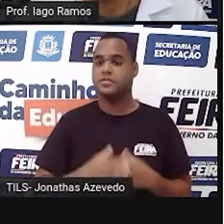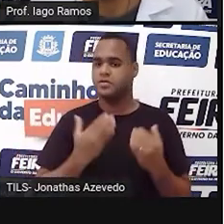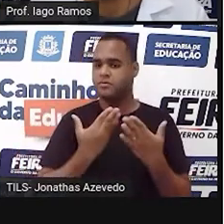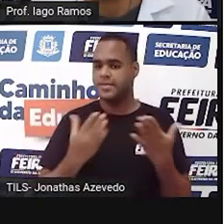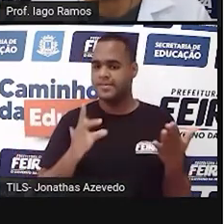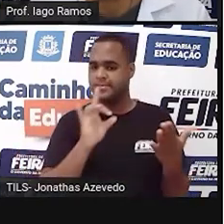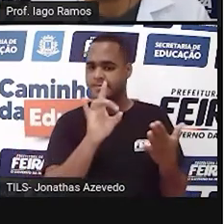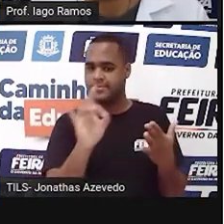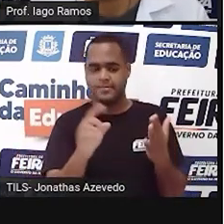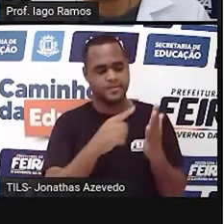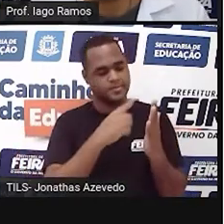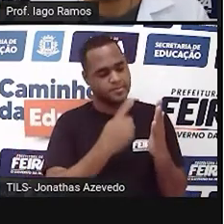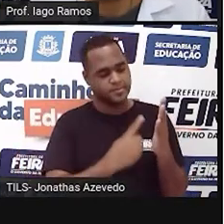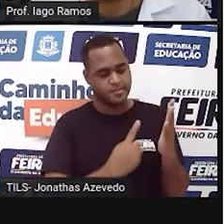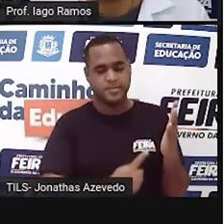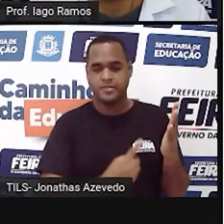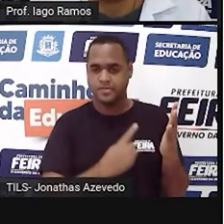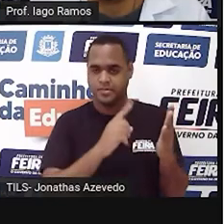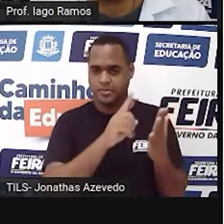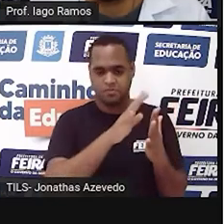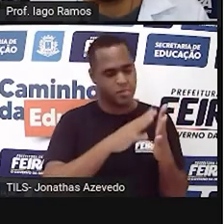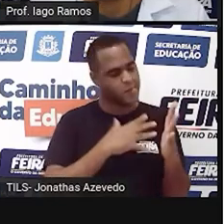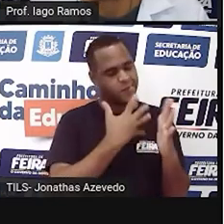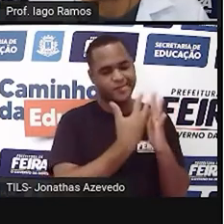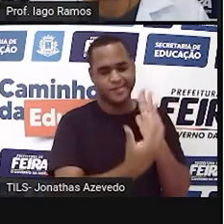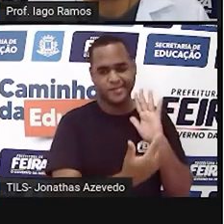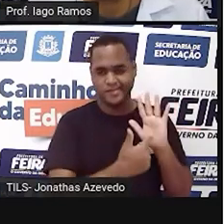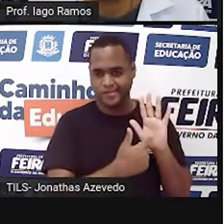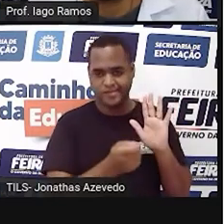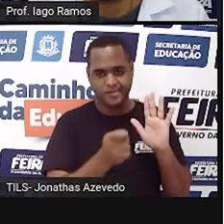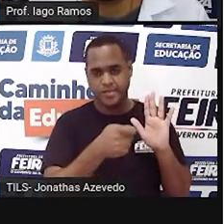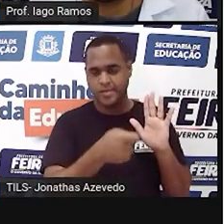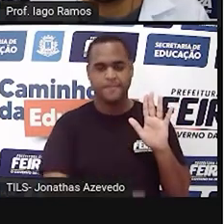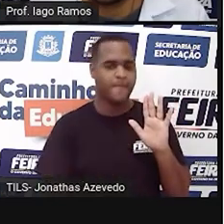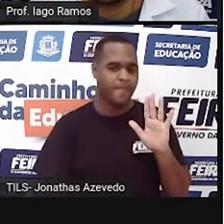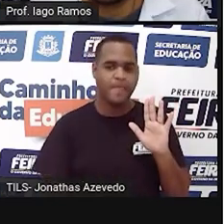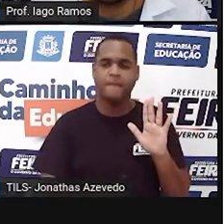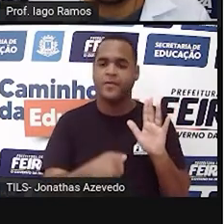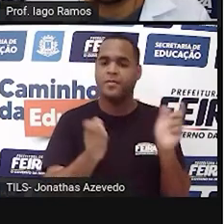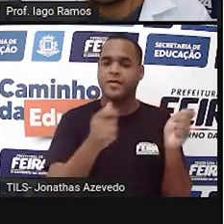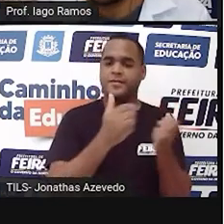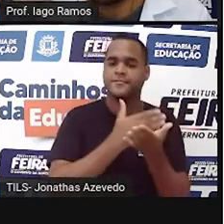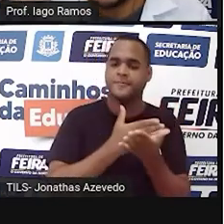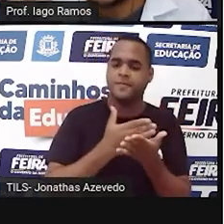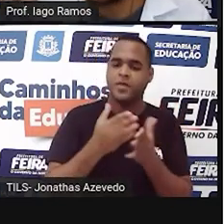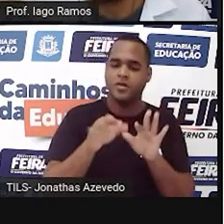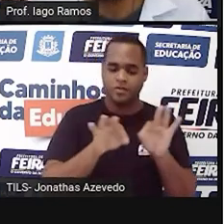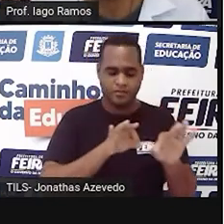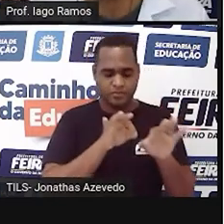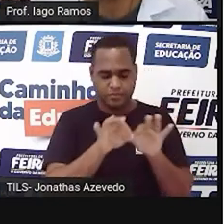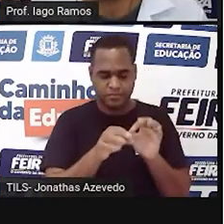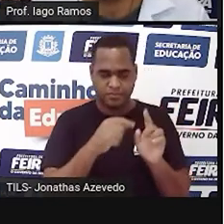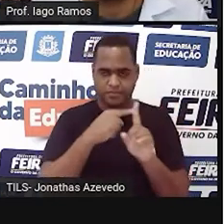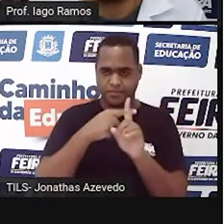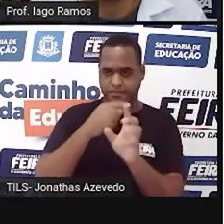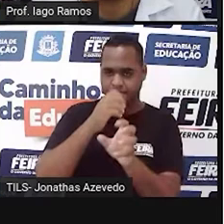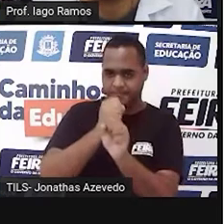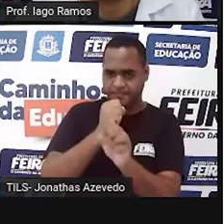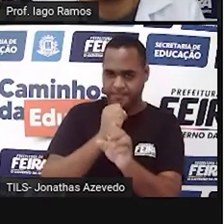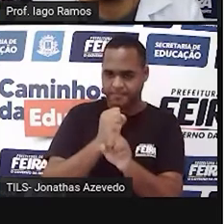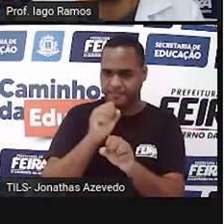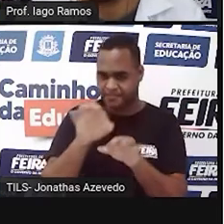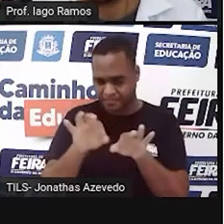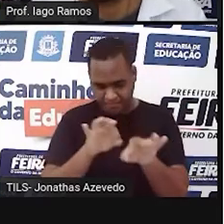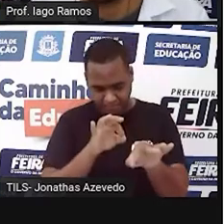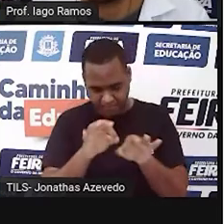seu caderninho, com a sua tabela ou com essa tabela, você já pode começar a armar a sua continha. Não é assim